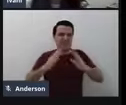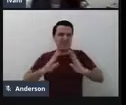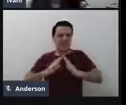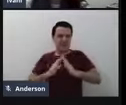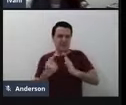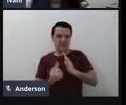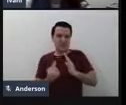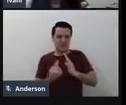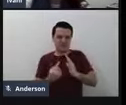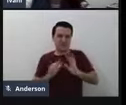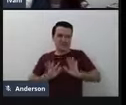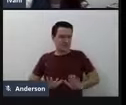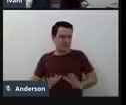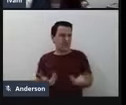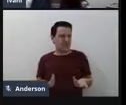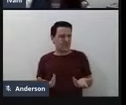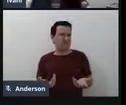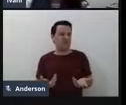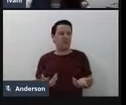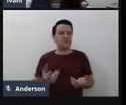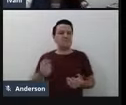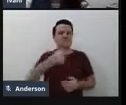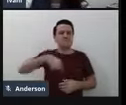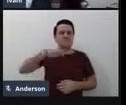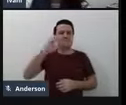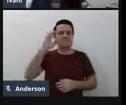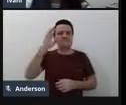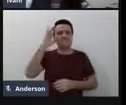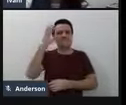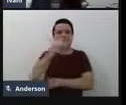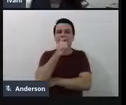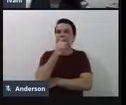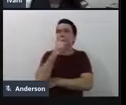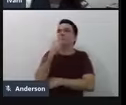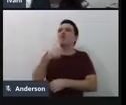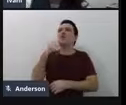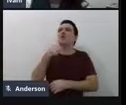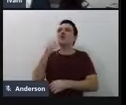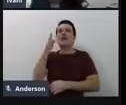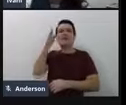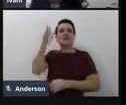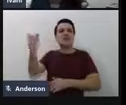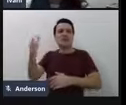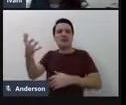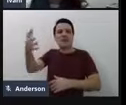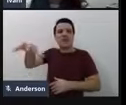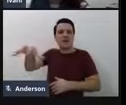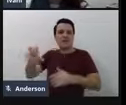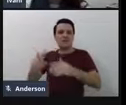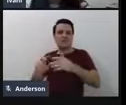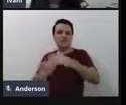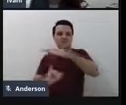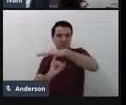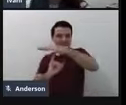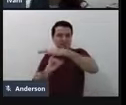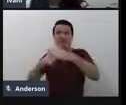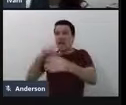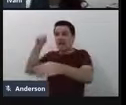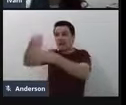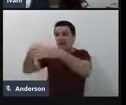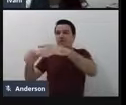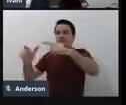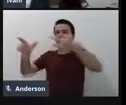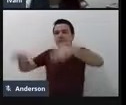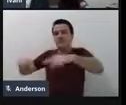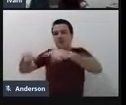recolhido, está em casa, e nós também não temos acesso ao campus, que é onde ficam os nossos laboratórios, então, não teria